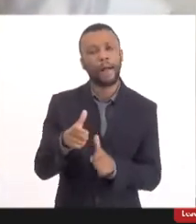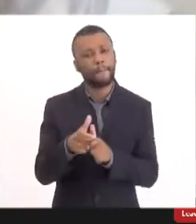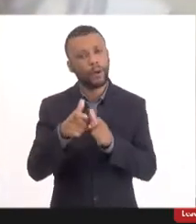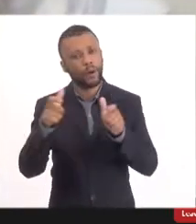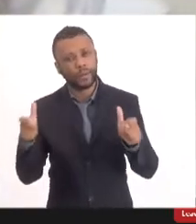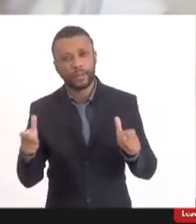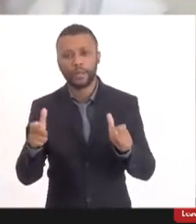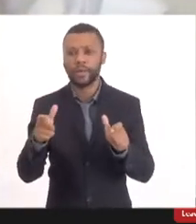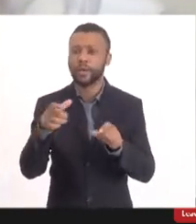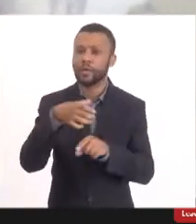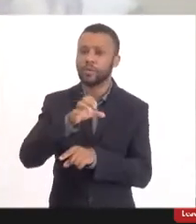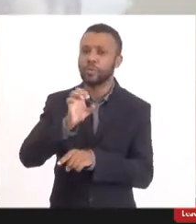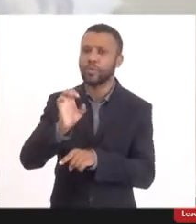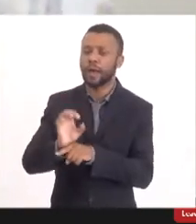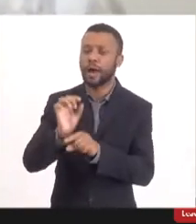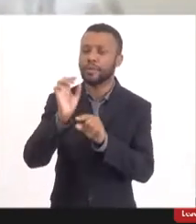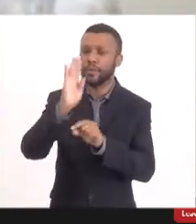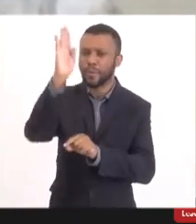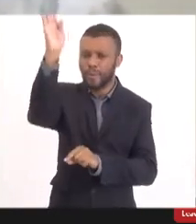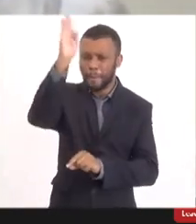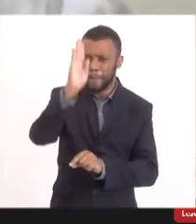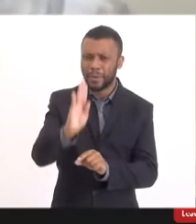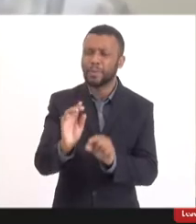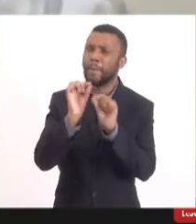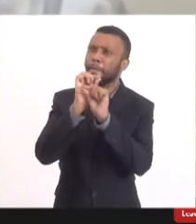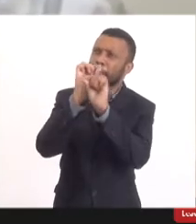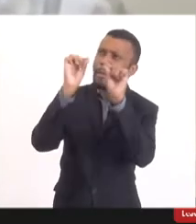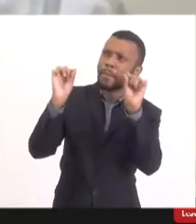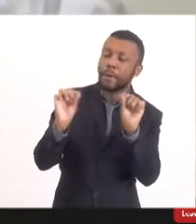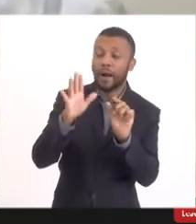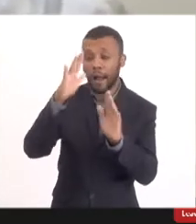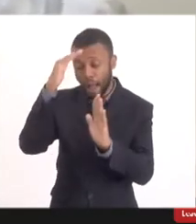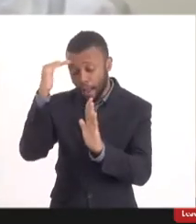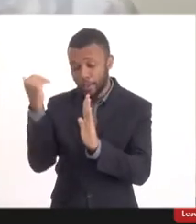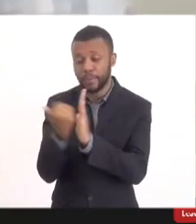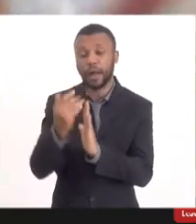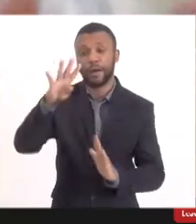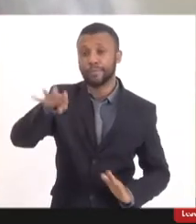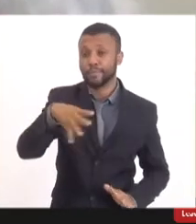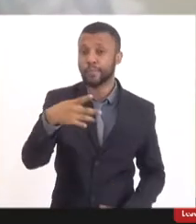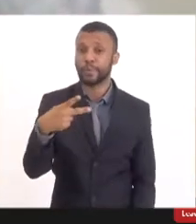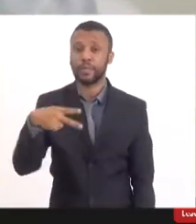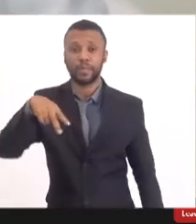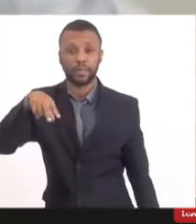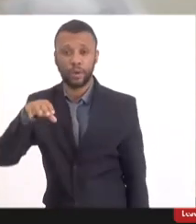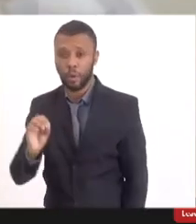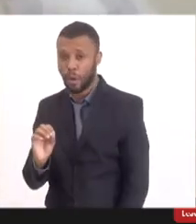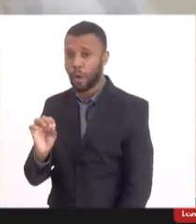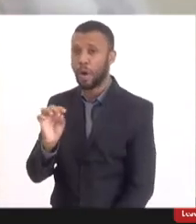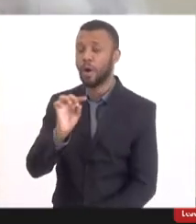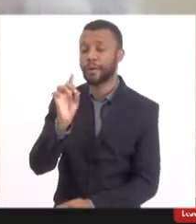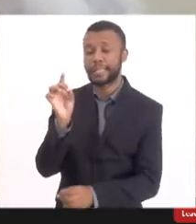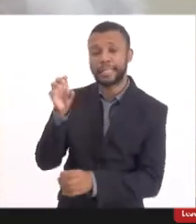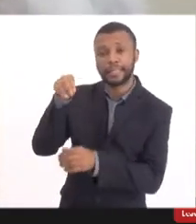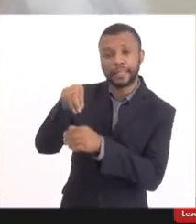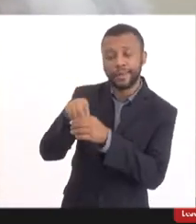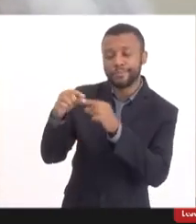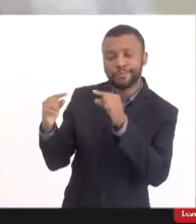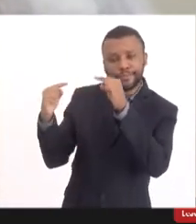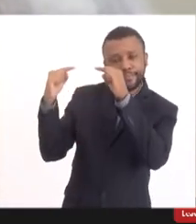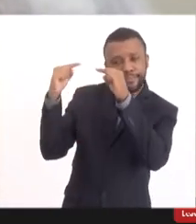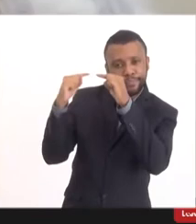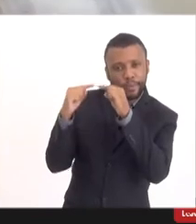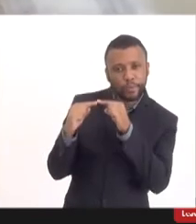estados brasileiros, é seguir o PNO dentro daquilo que a gente entende